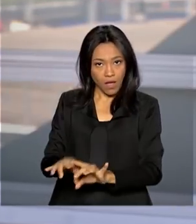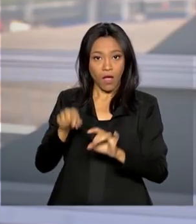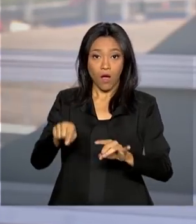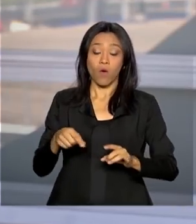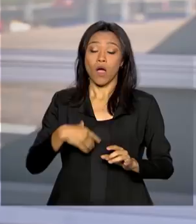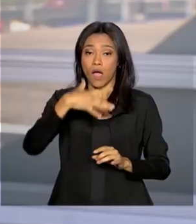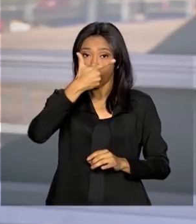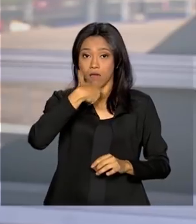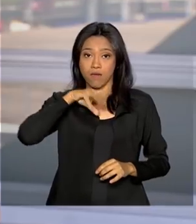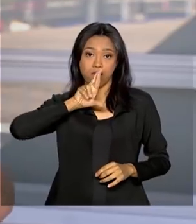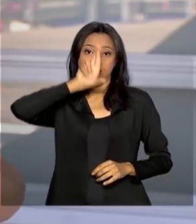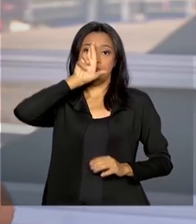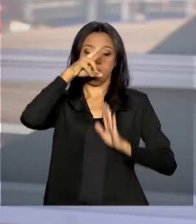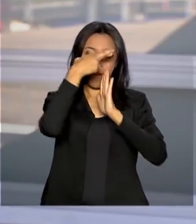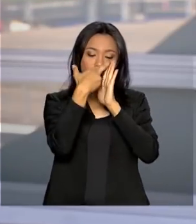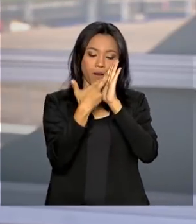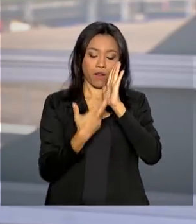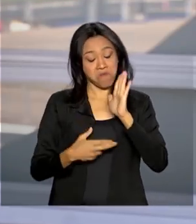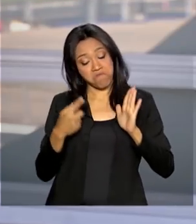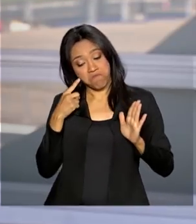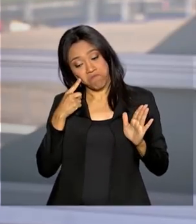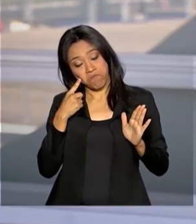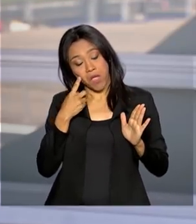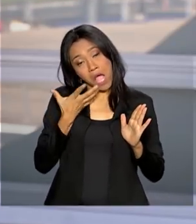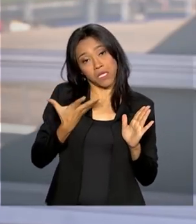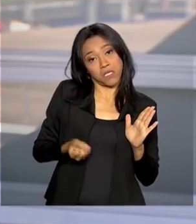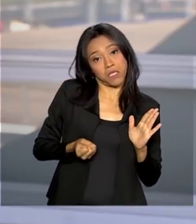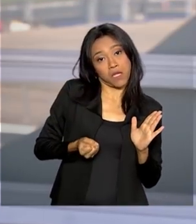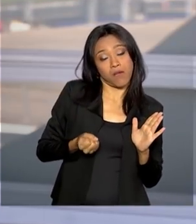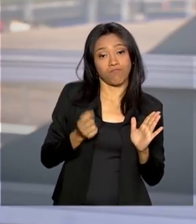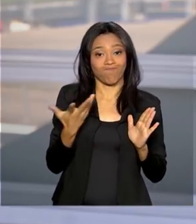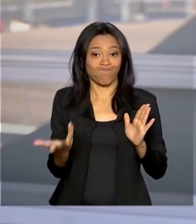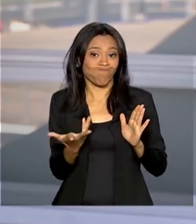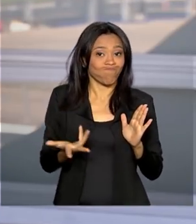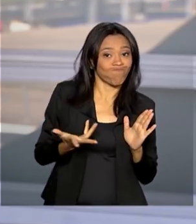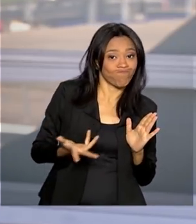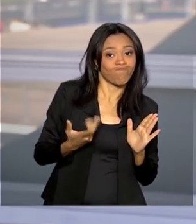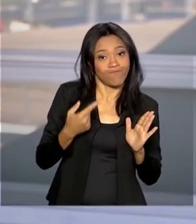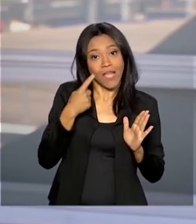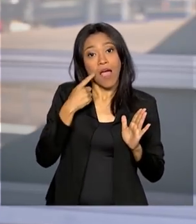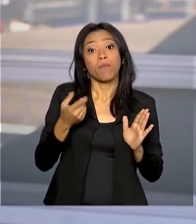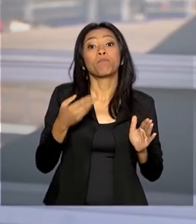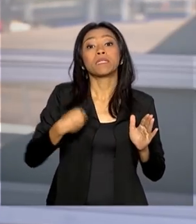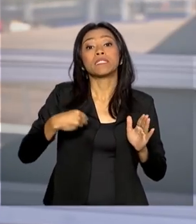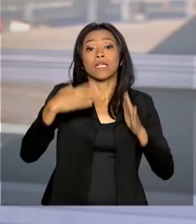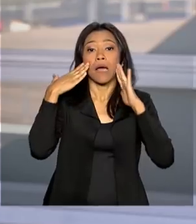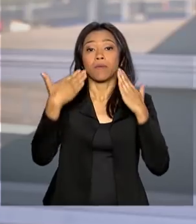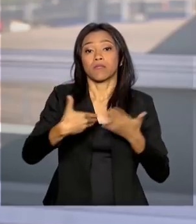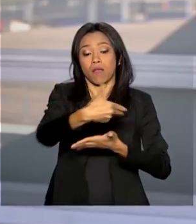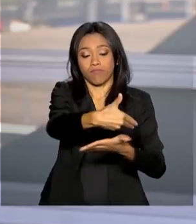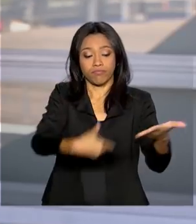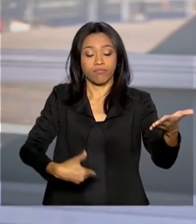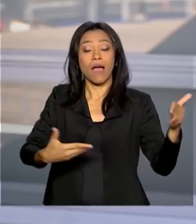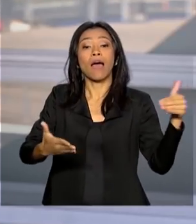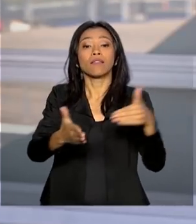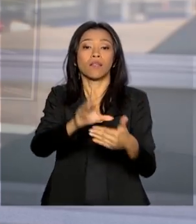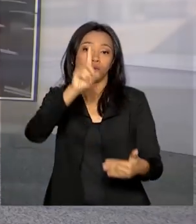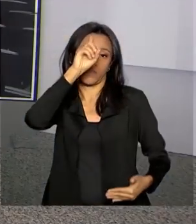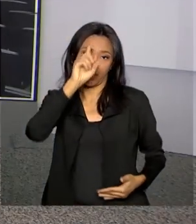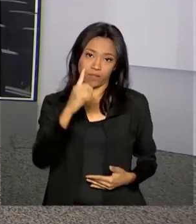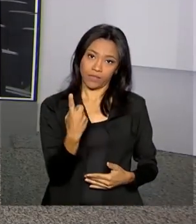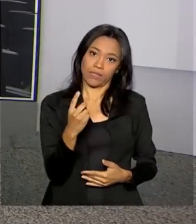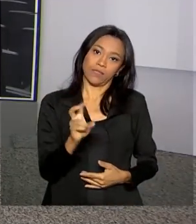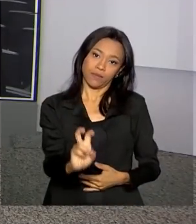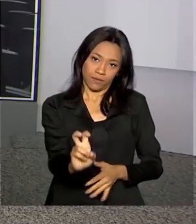Samuel Moreira, pode também acatar essas sugestões, no parecer que deve apresentar até o dia 15. É isso, Carla, eu volto com